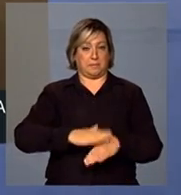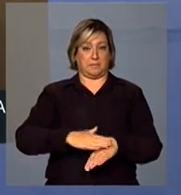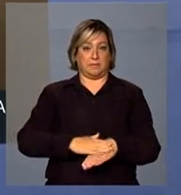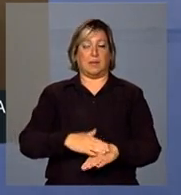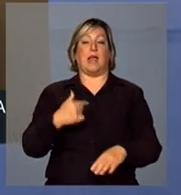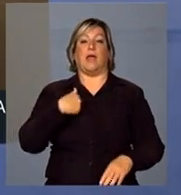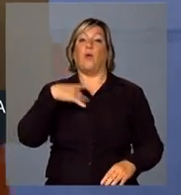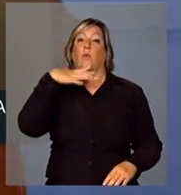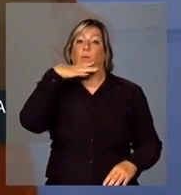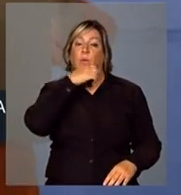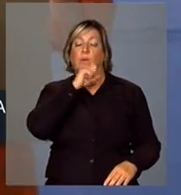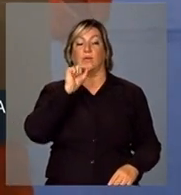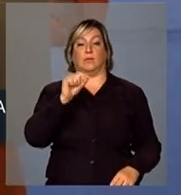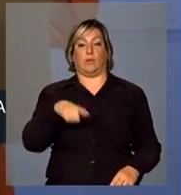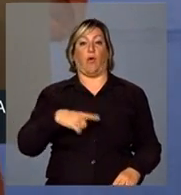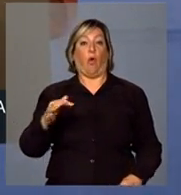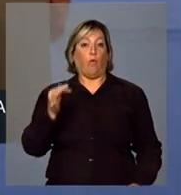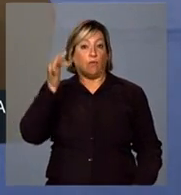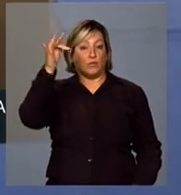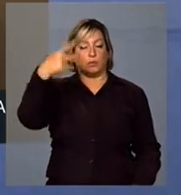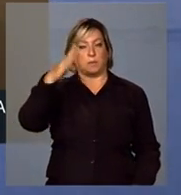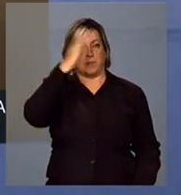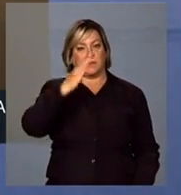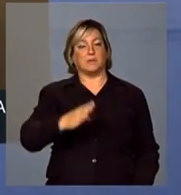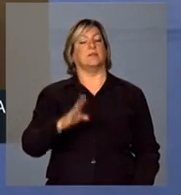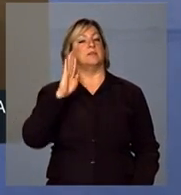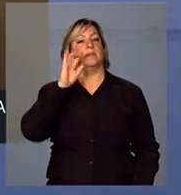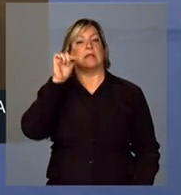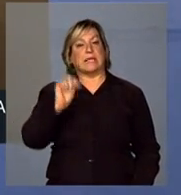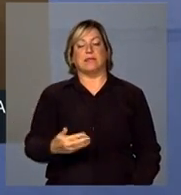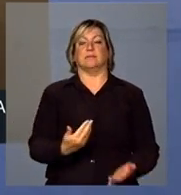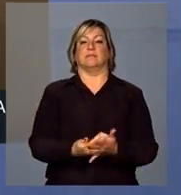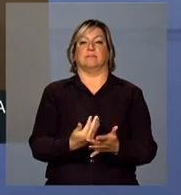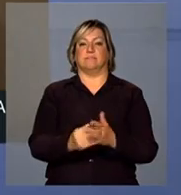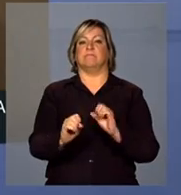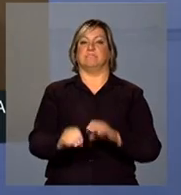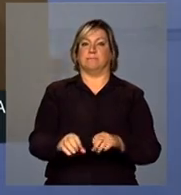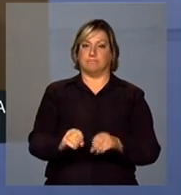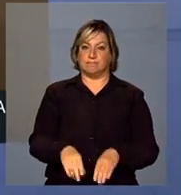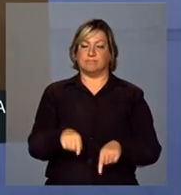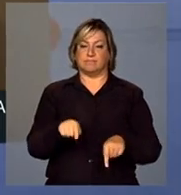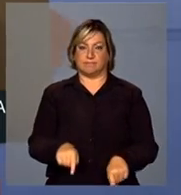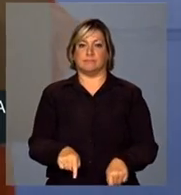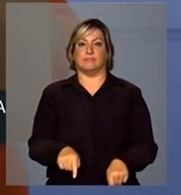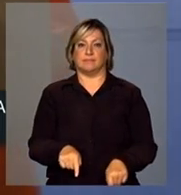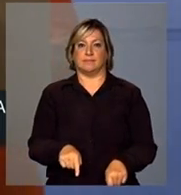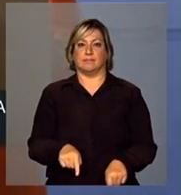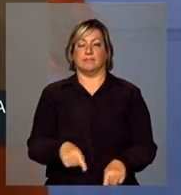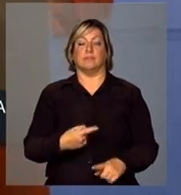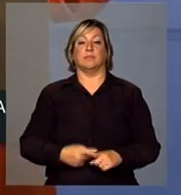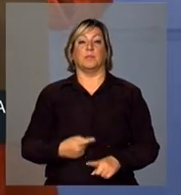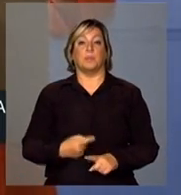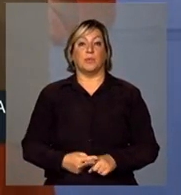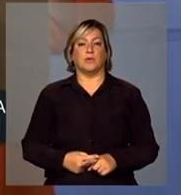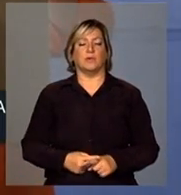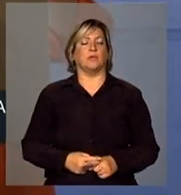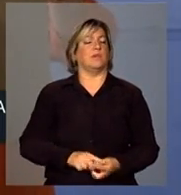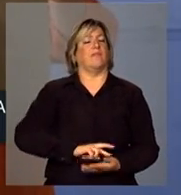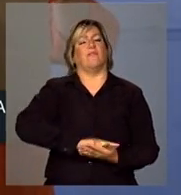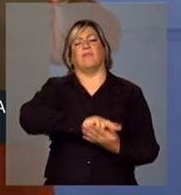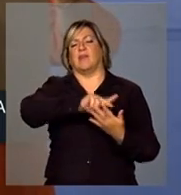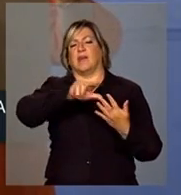considero que o futuro do Brasil passa pela questão da educação. Passa por várias